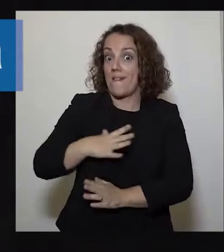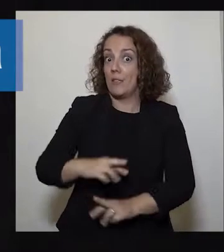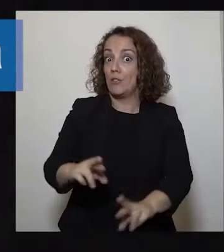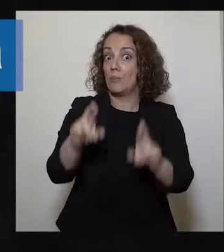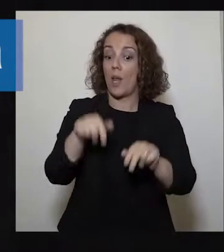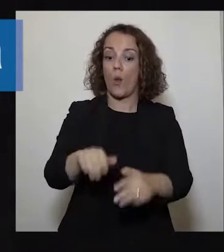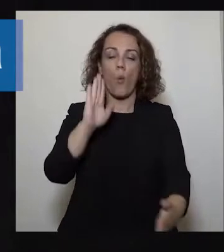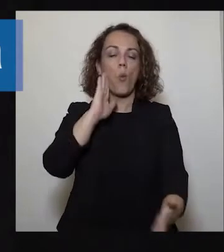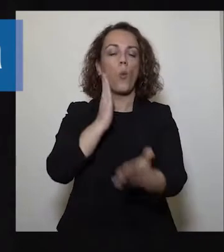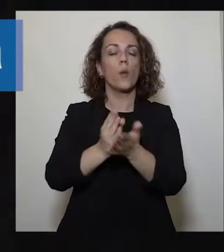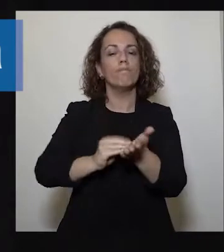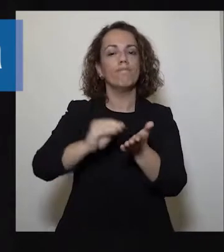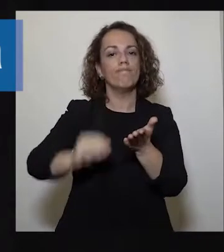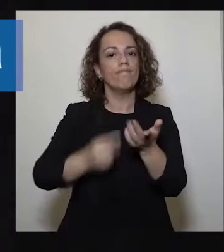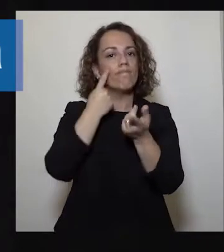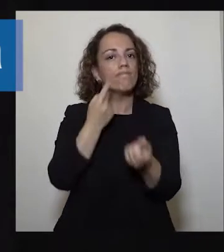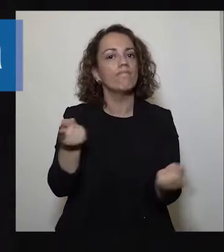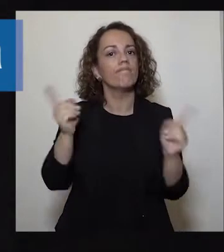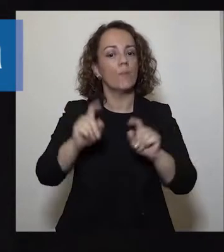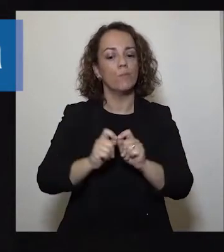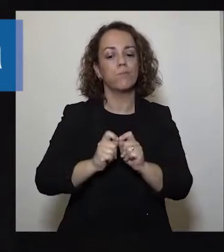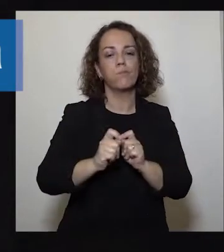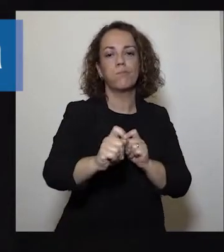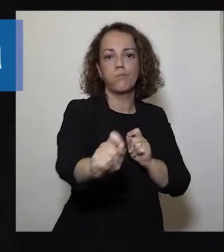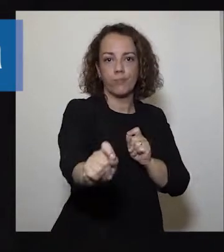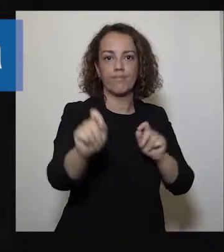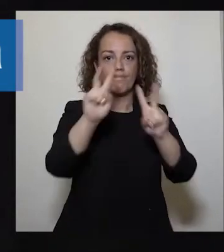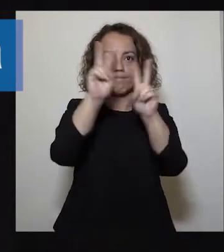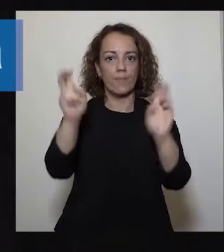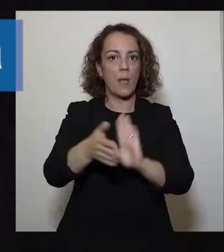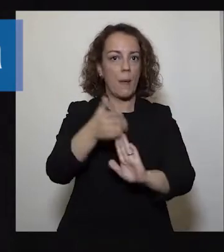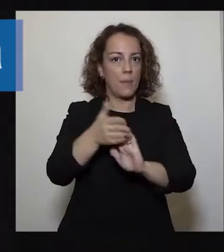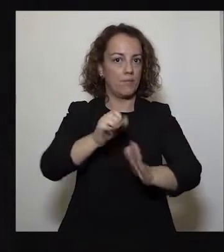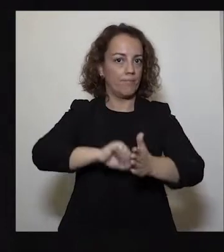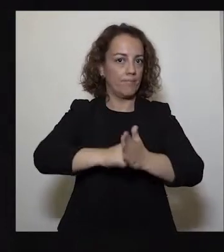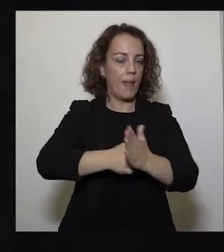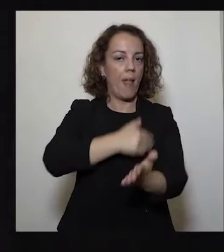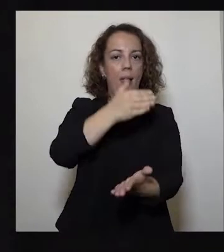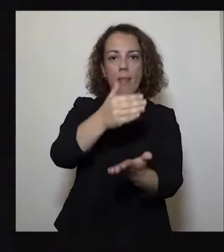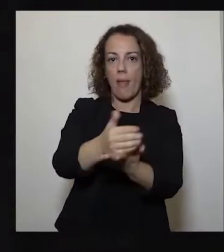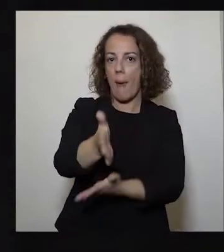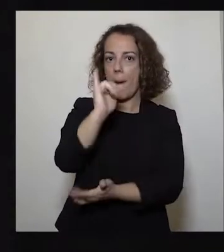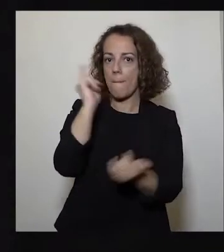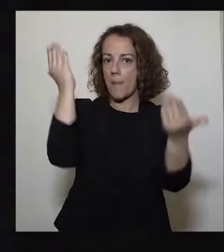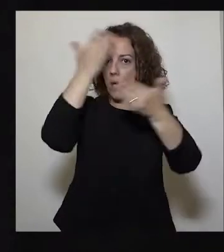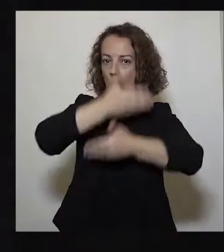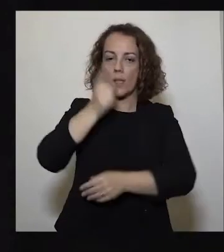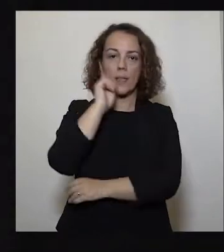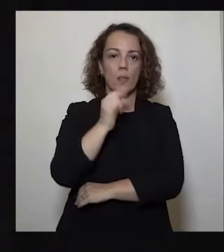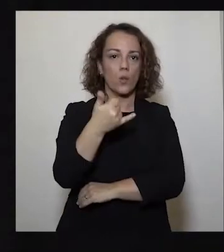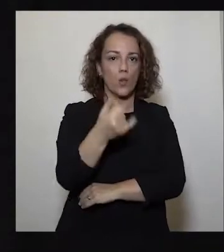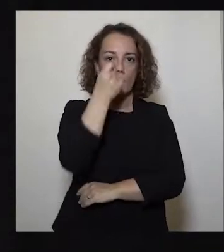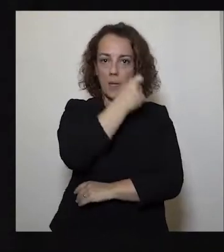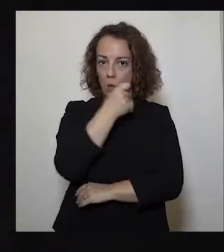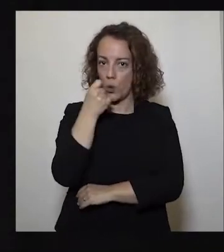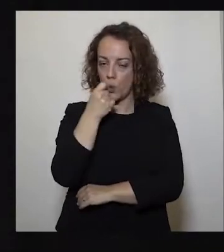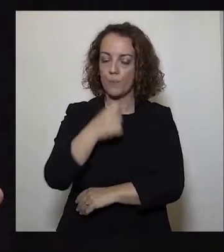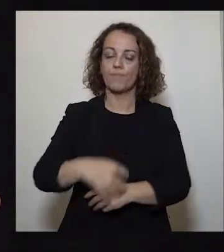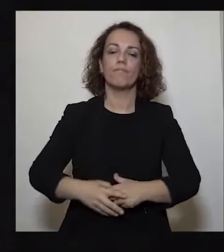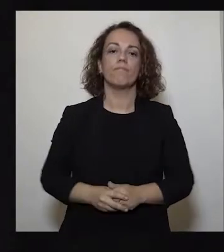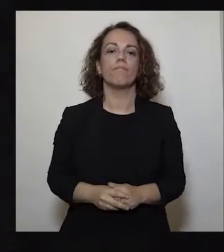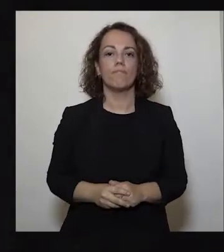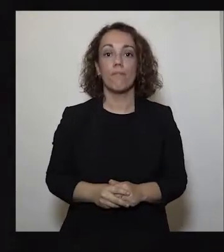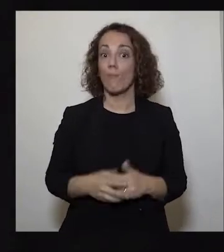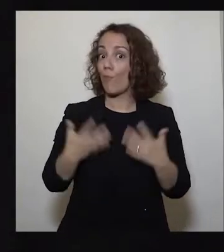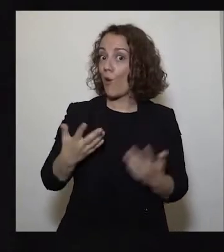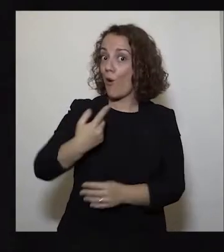renovação do estado de emergência para vigorar até às 24 horas do dia 2 de maio. Estamos